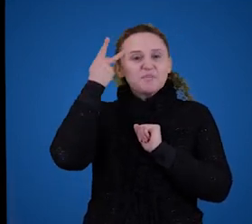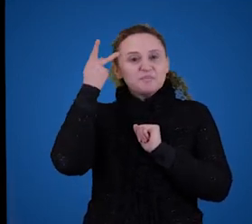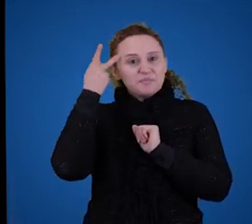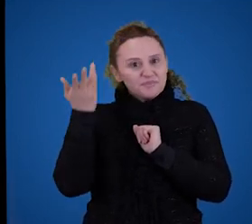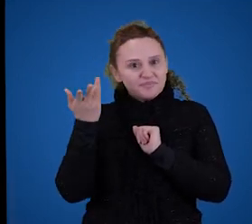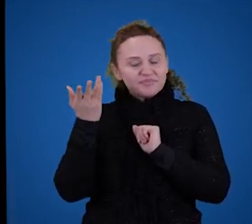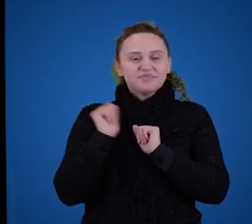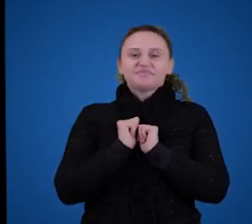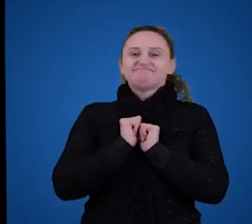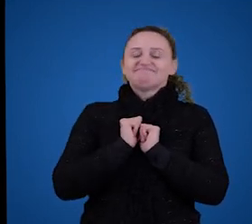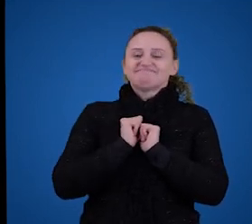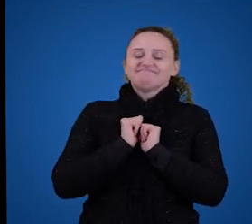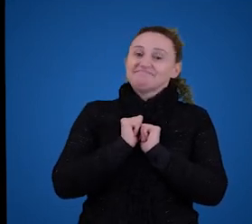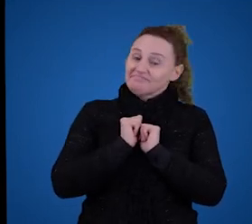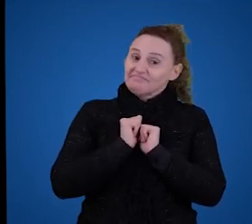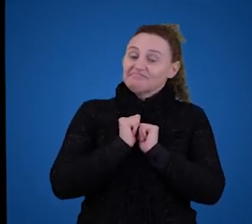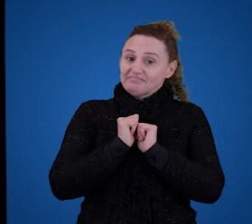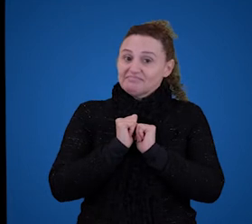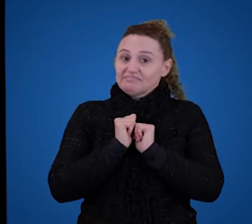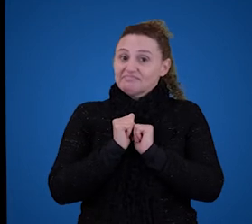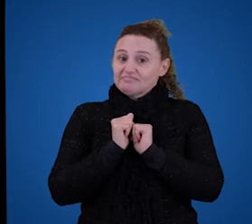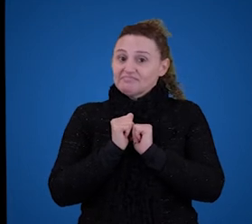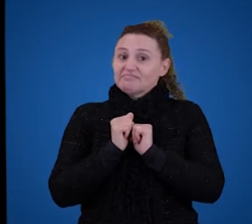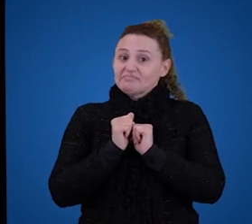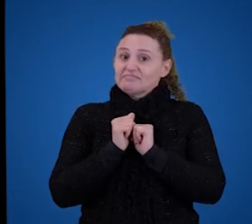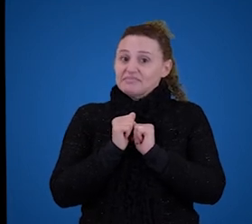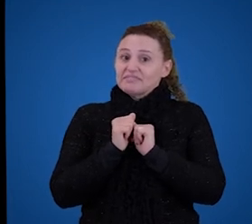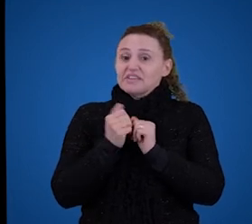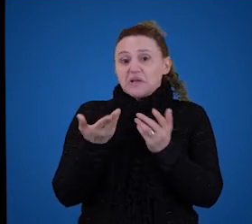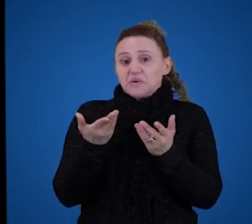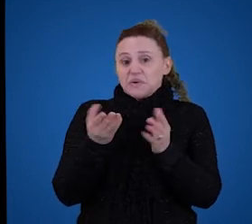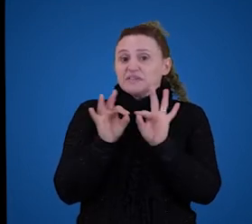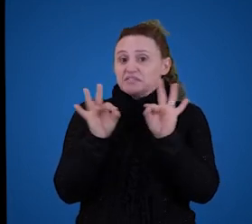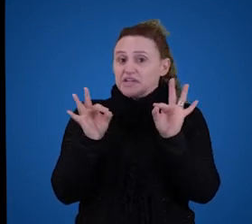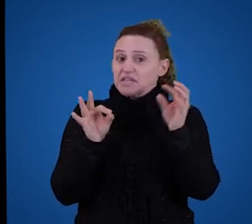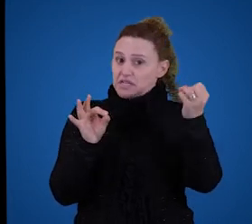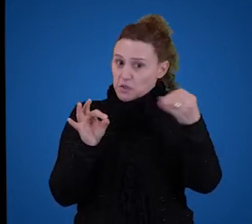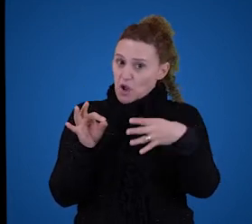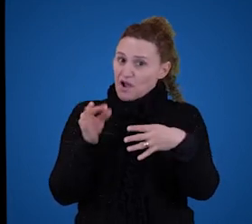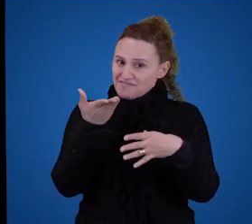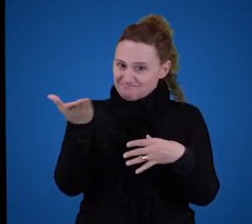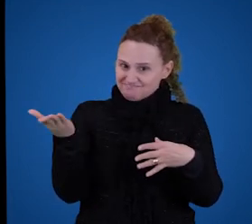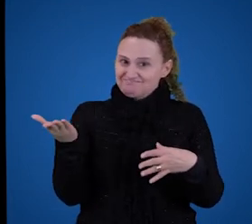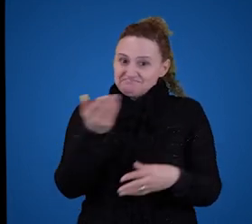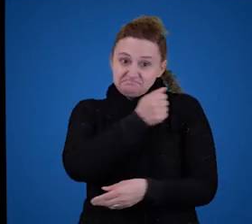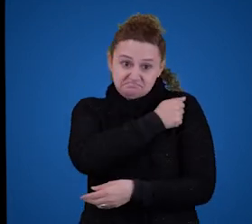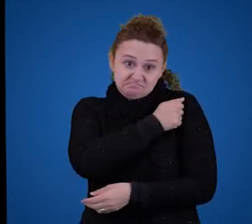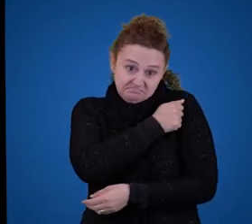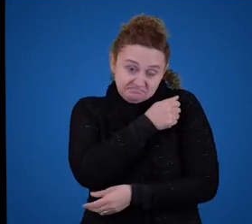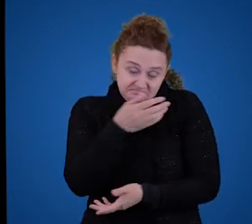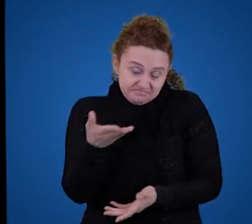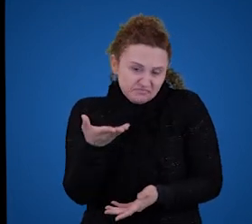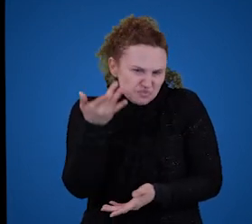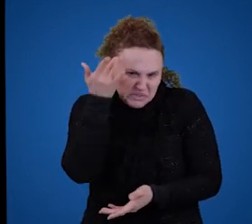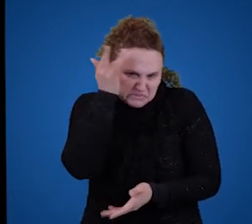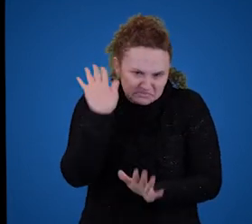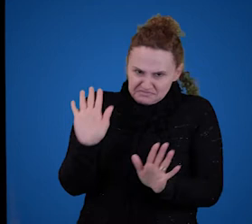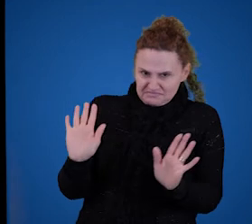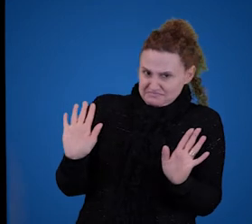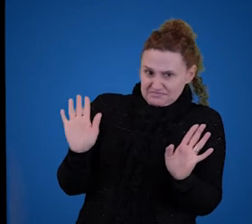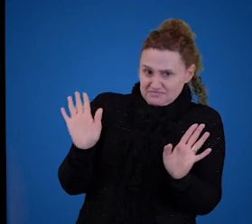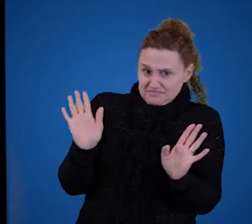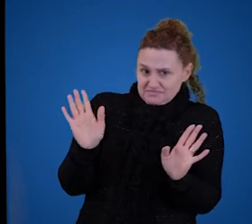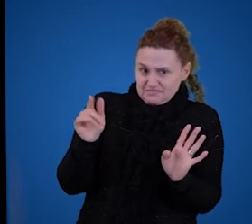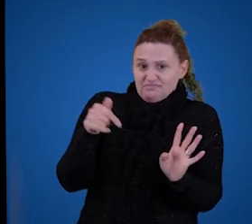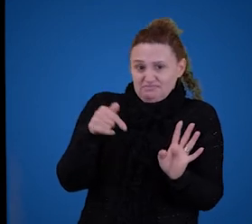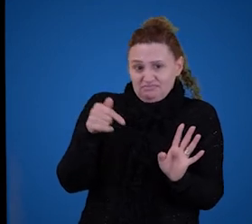frase A, ela é provavelmente nova para a maior parte de vocês, porque... Teoricamente, nenhum de vocês sabia, né?